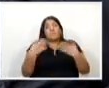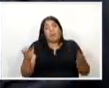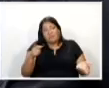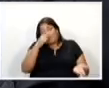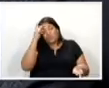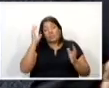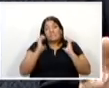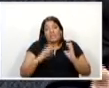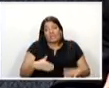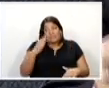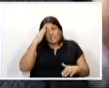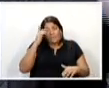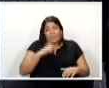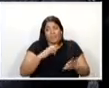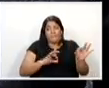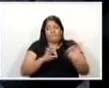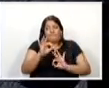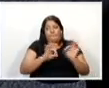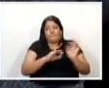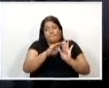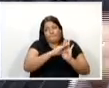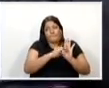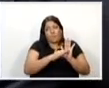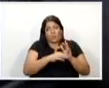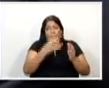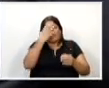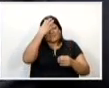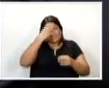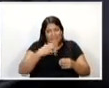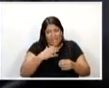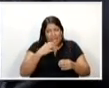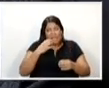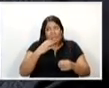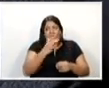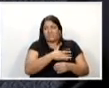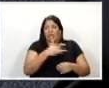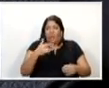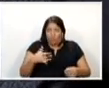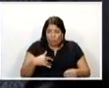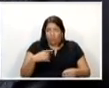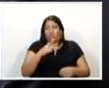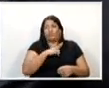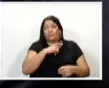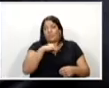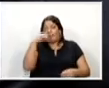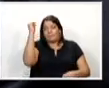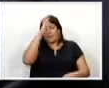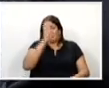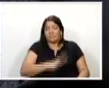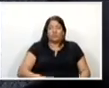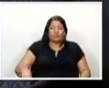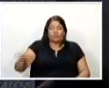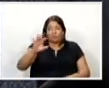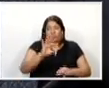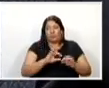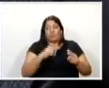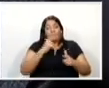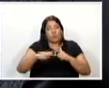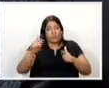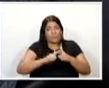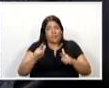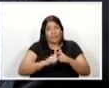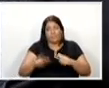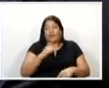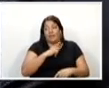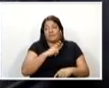sabem. Nós já temos um problema sério quanto à saúde. cidade de São Paulo, em todo o Brasil, praticamente, nós temos um problema sério relacionado à